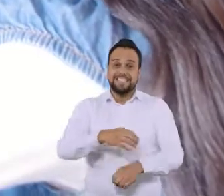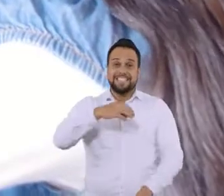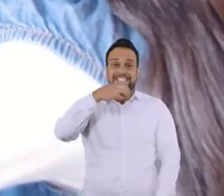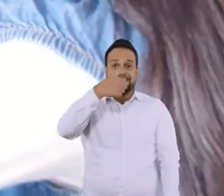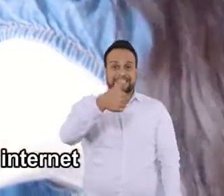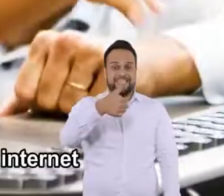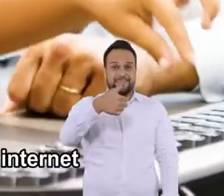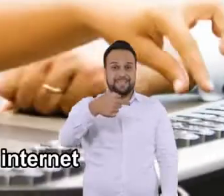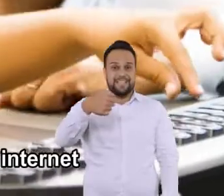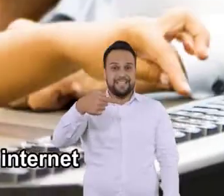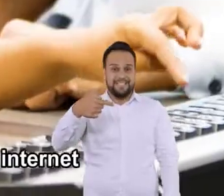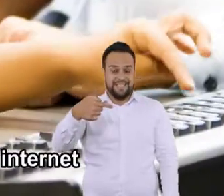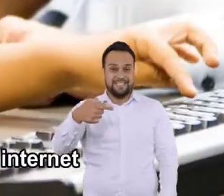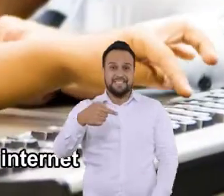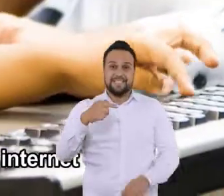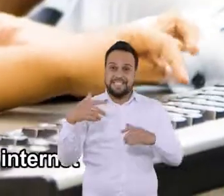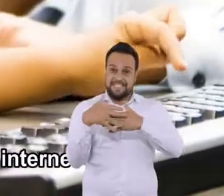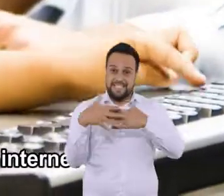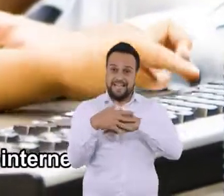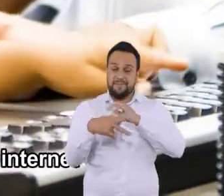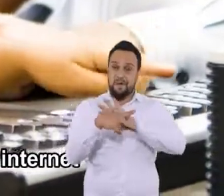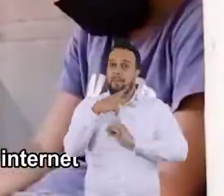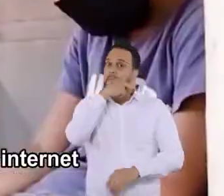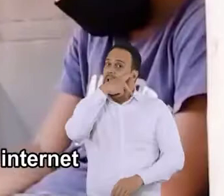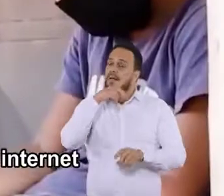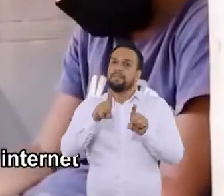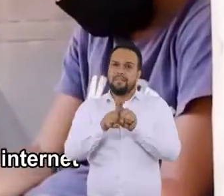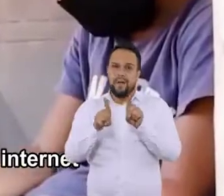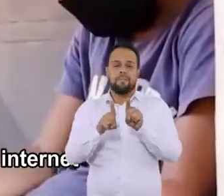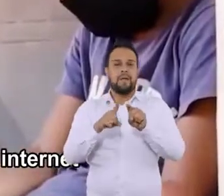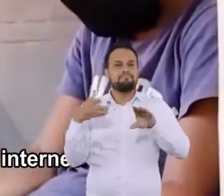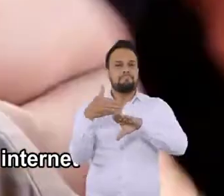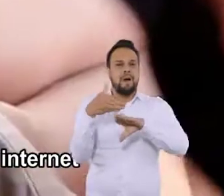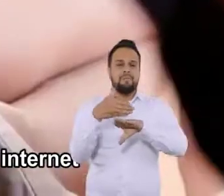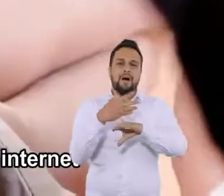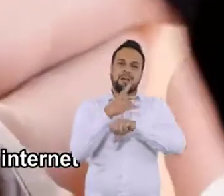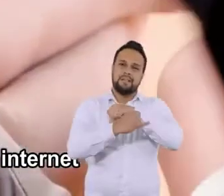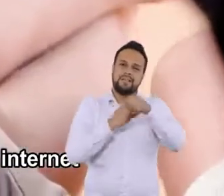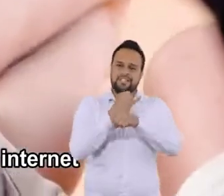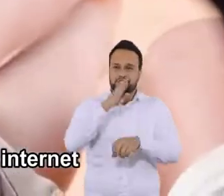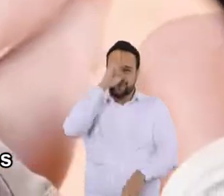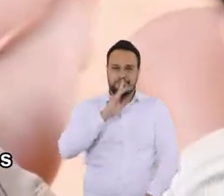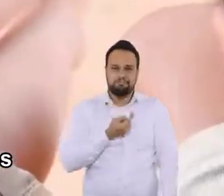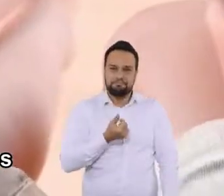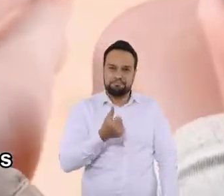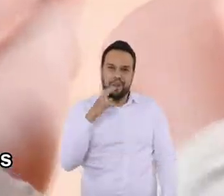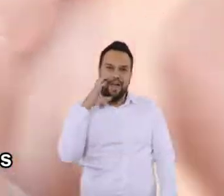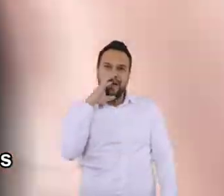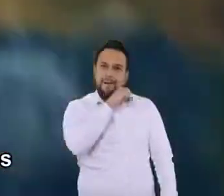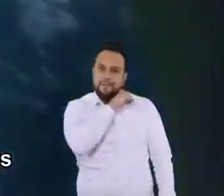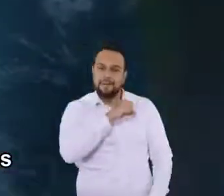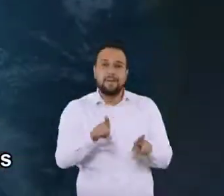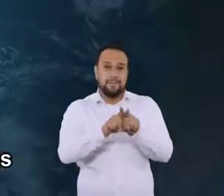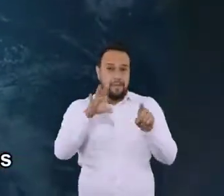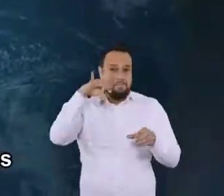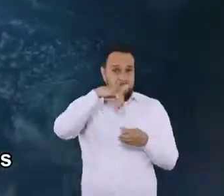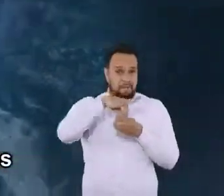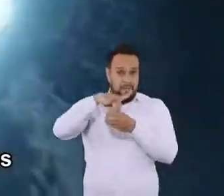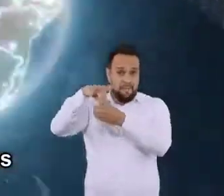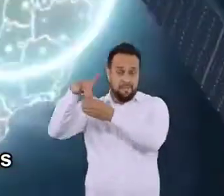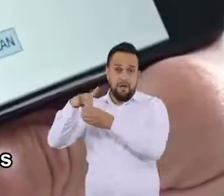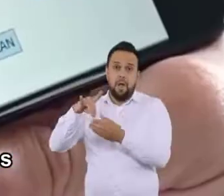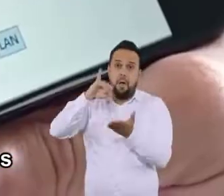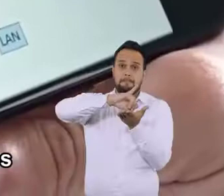conectada. 117 cidades aqui da Paraíba também vão ter acesso à internet gratuita e rápida,